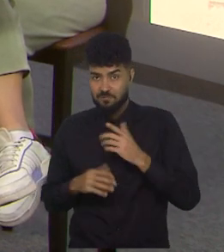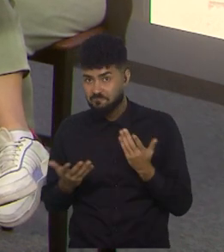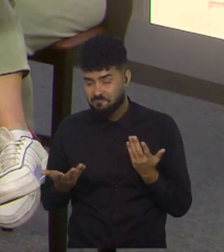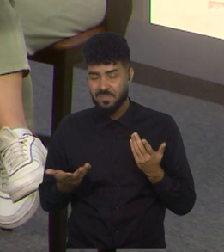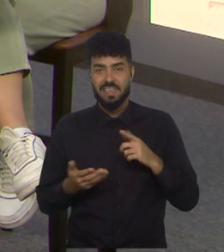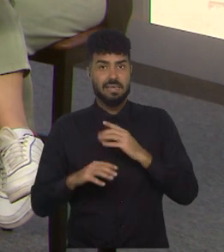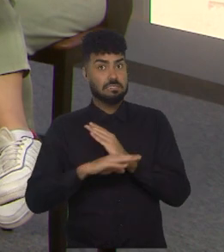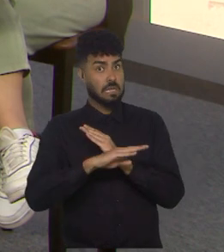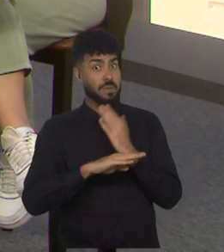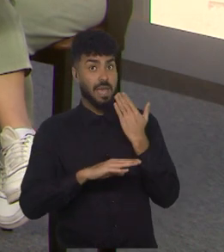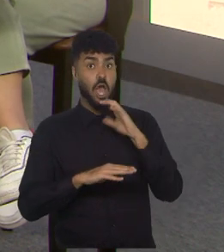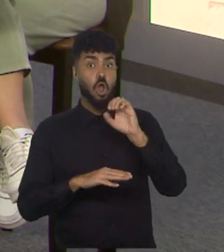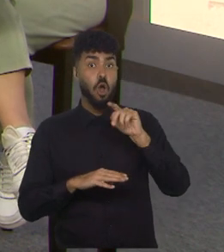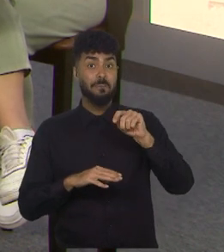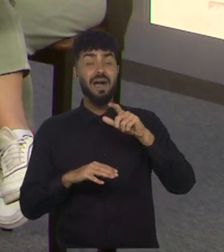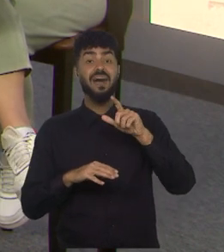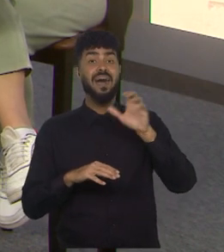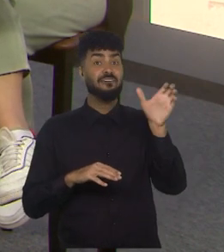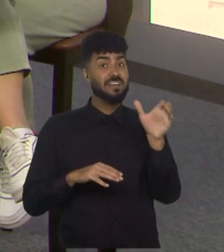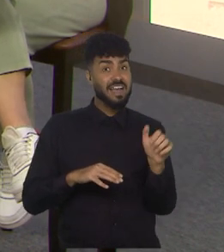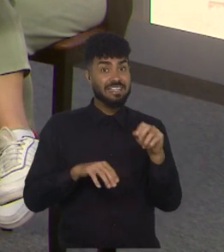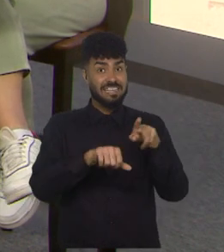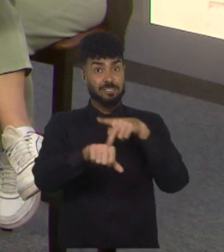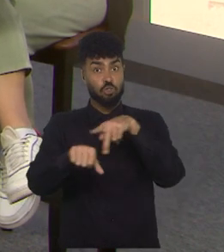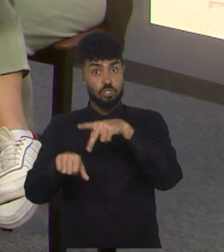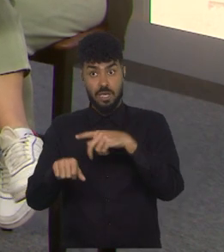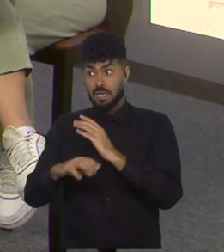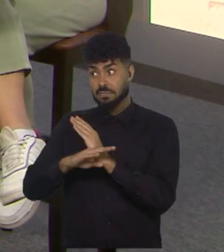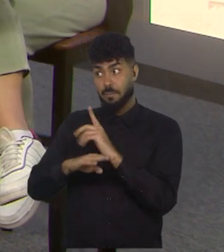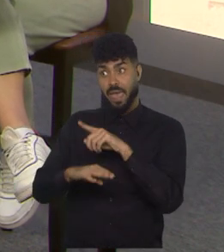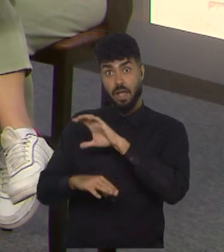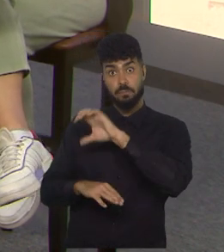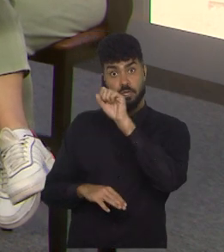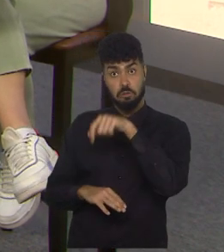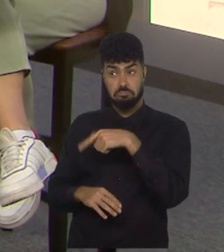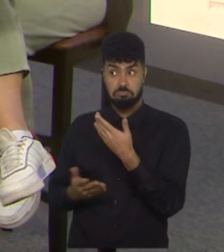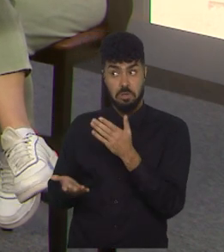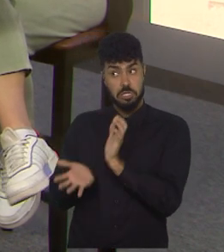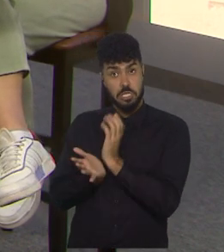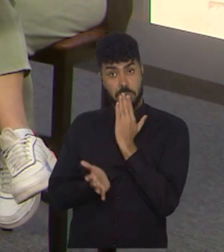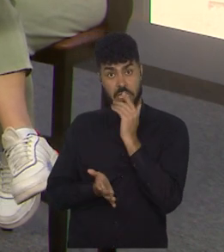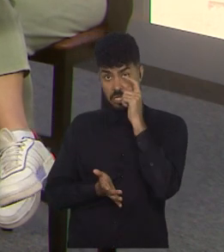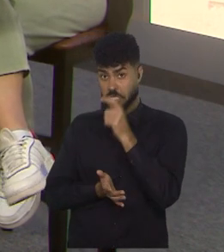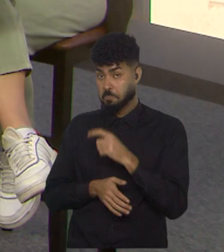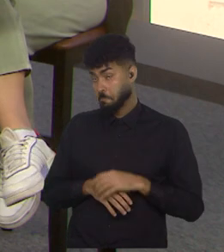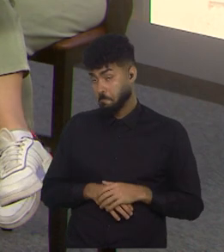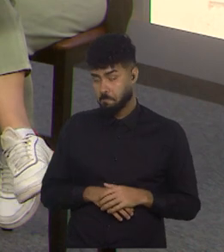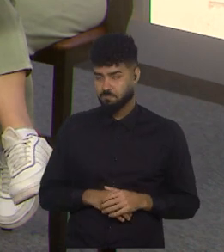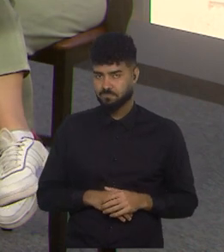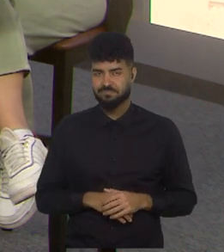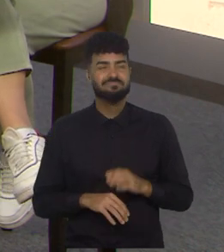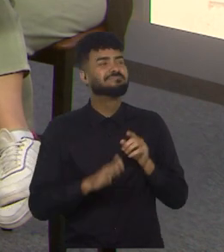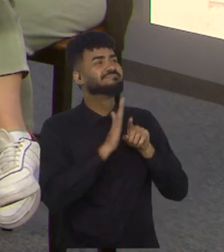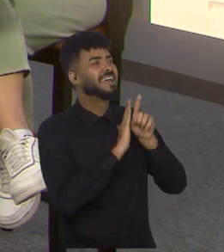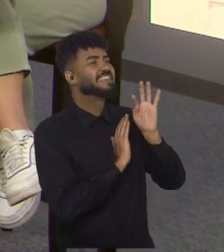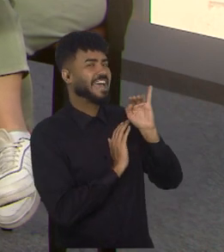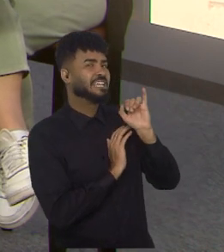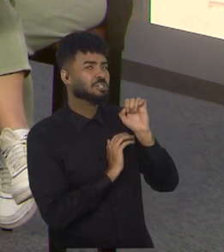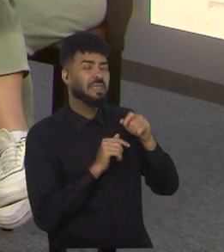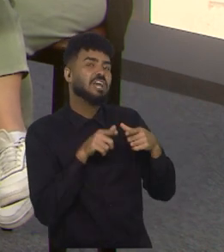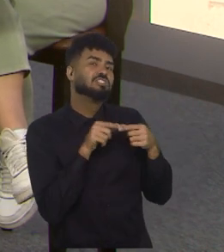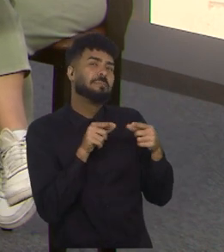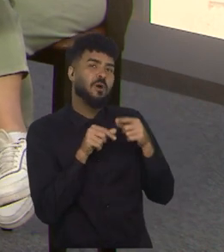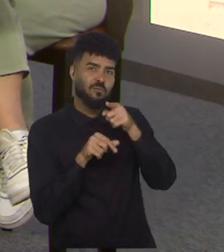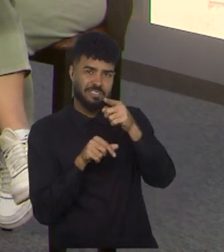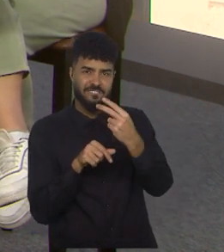ganhou, né, a Copa Africana das Nações. Exatamente. Então, é um time interessante. E agora, Thais, do outro lado, o Japão, para quem está ouvindo,